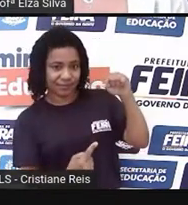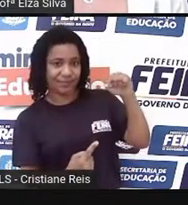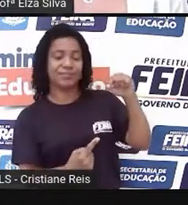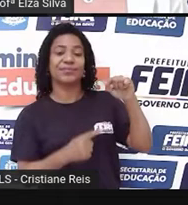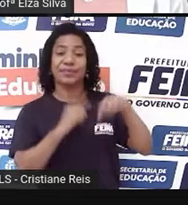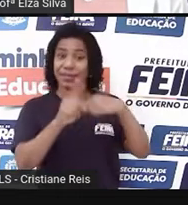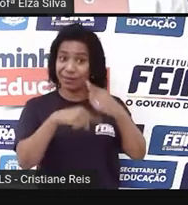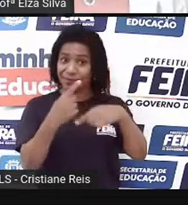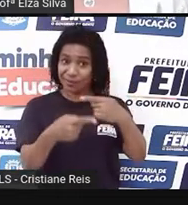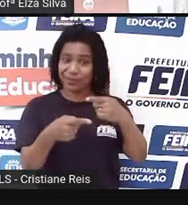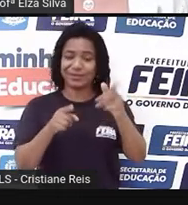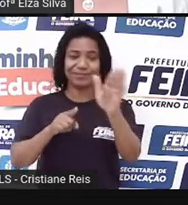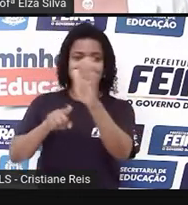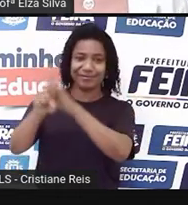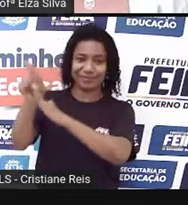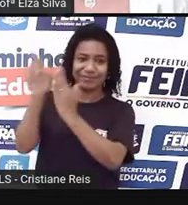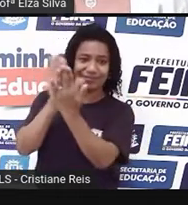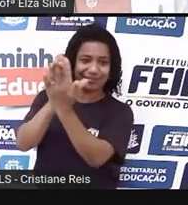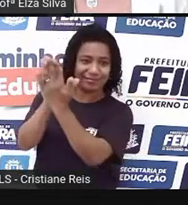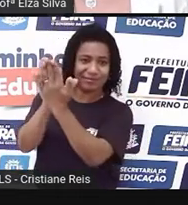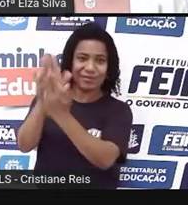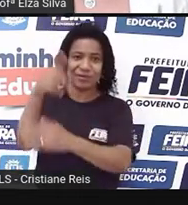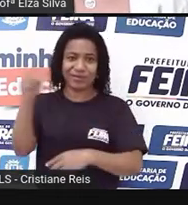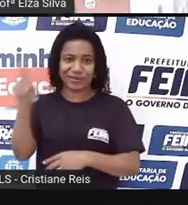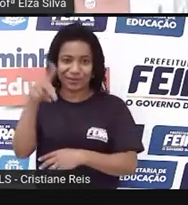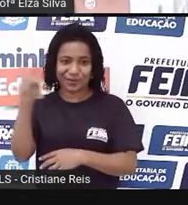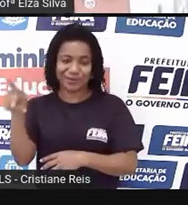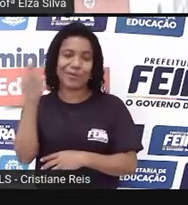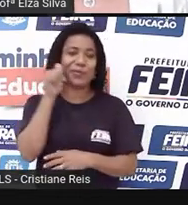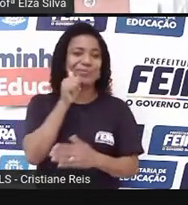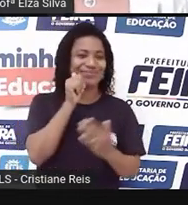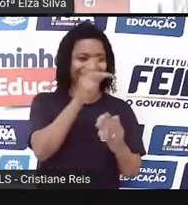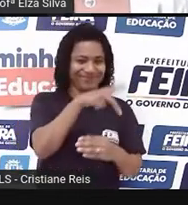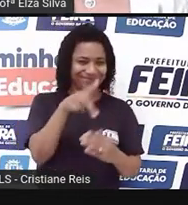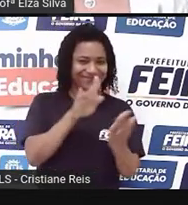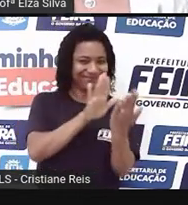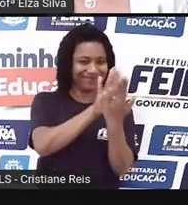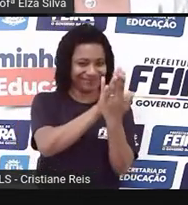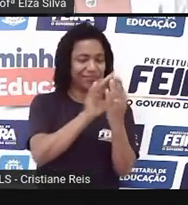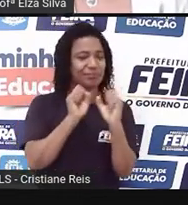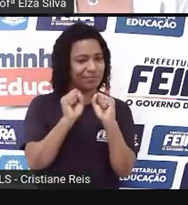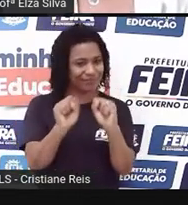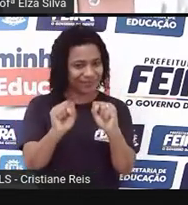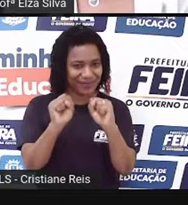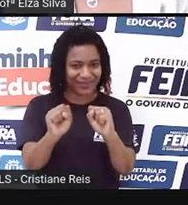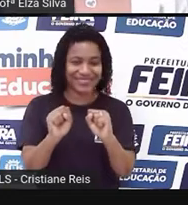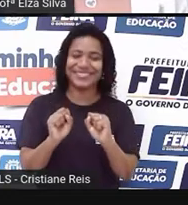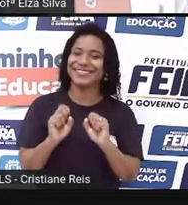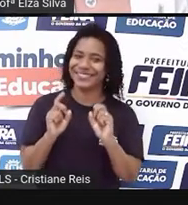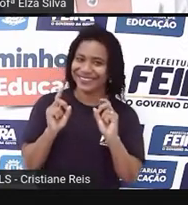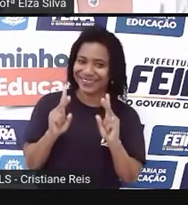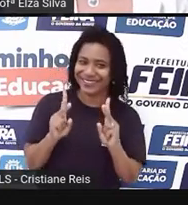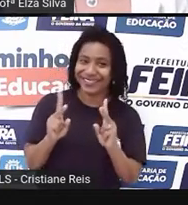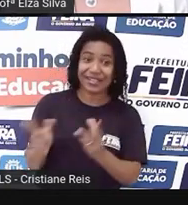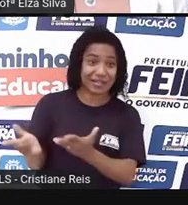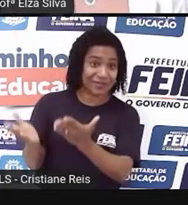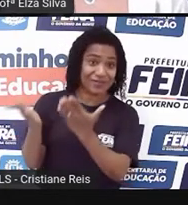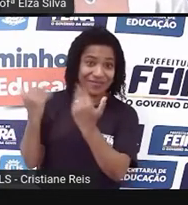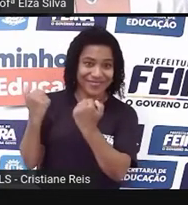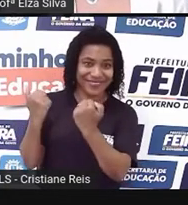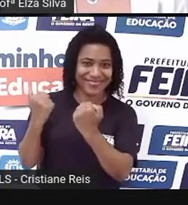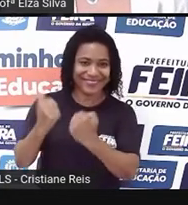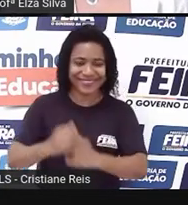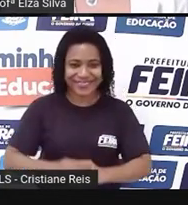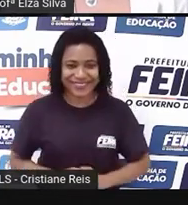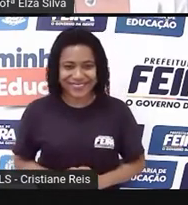oportunidade com o seu professor ou sua professora. Ok, students? Let's go! Vamos lá!